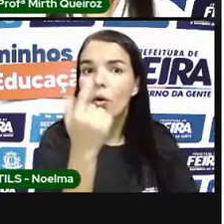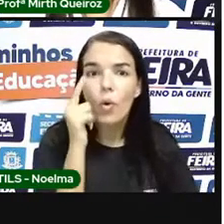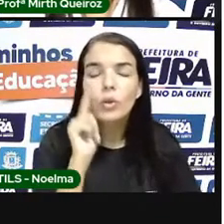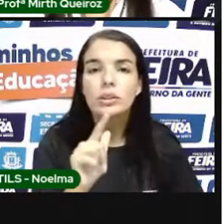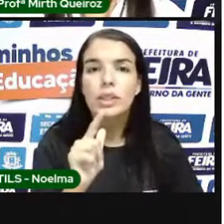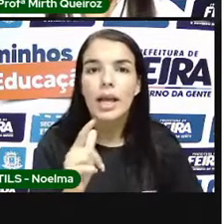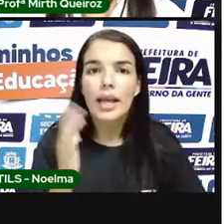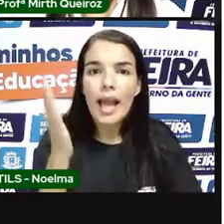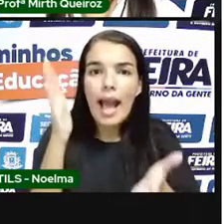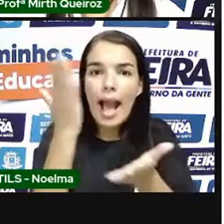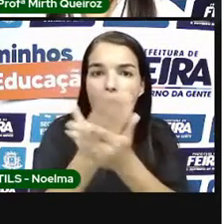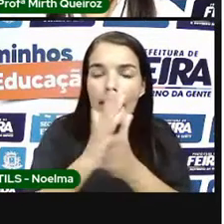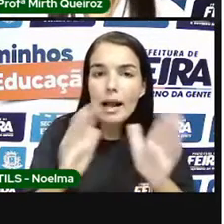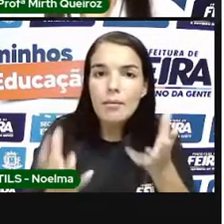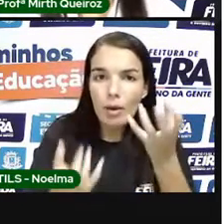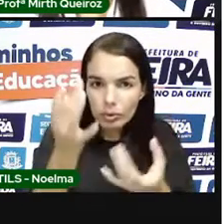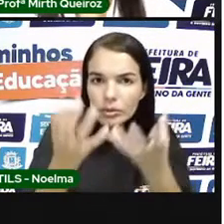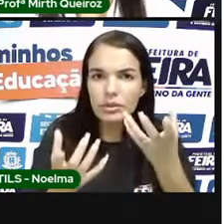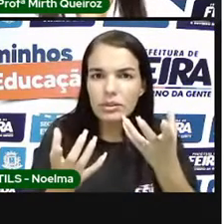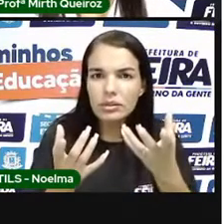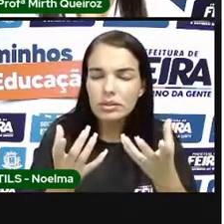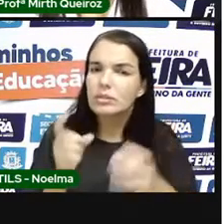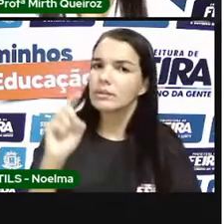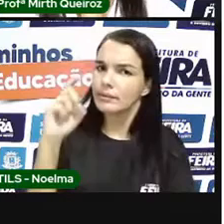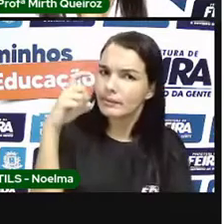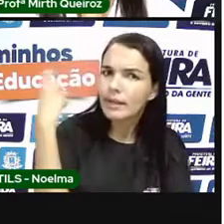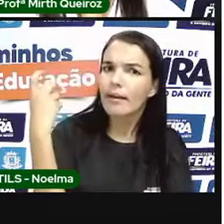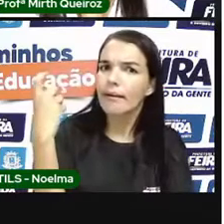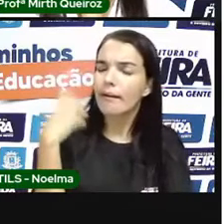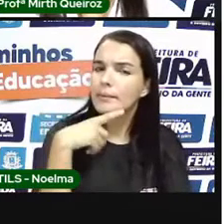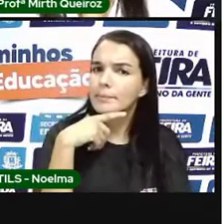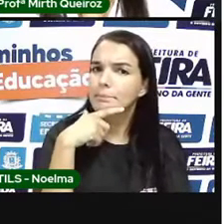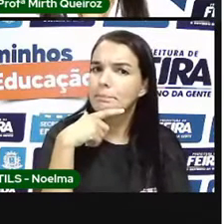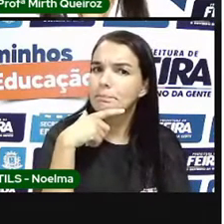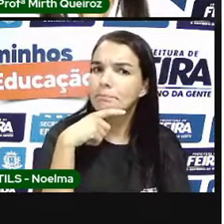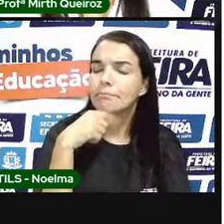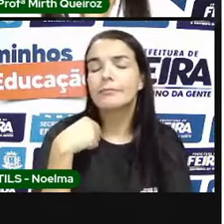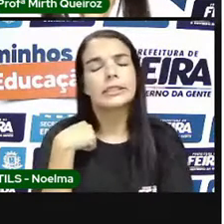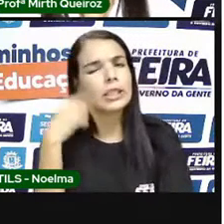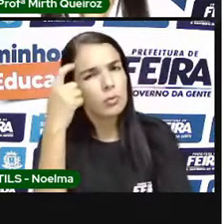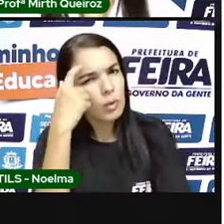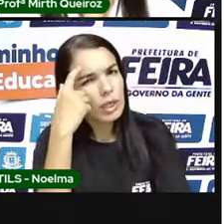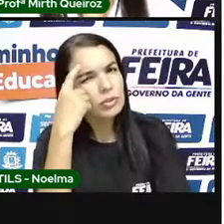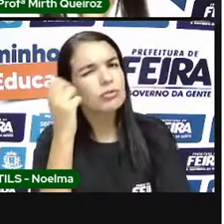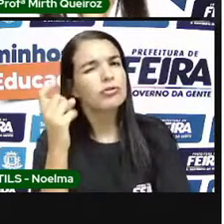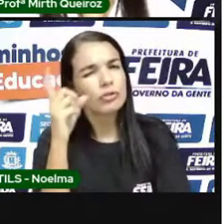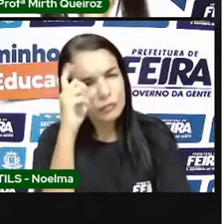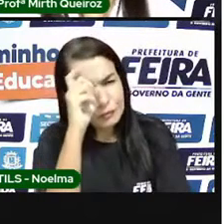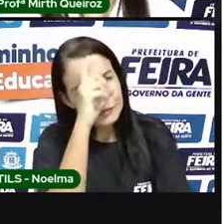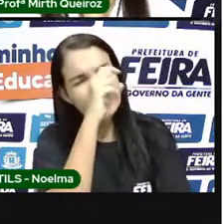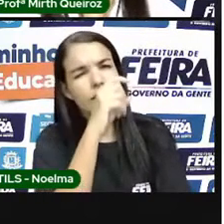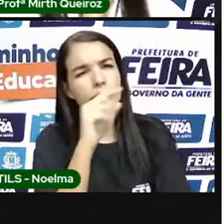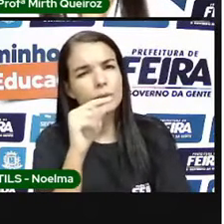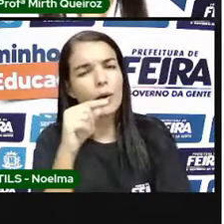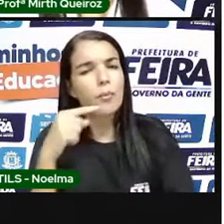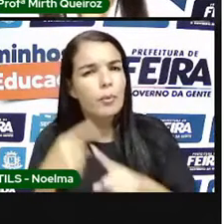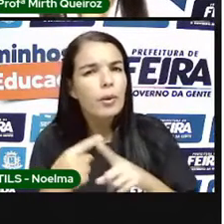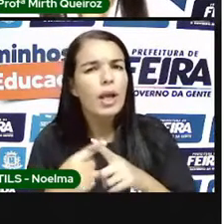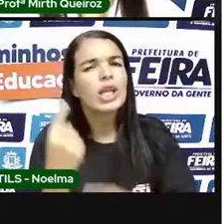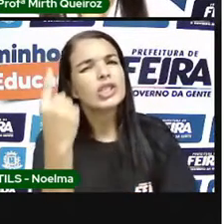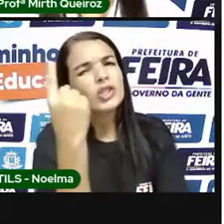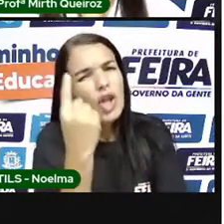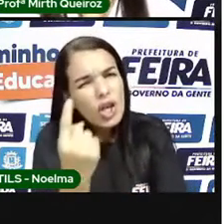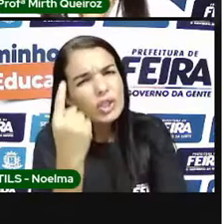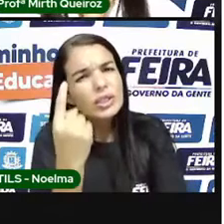Conseguiria apagar aquele incêndio? Será que ele conseguiu apagar o incêndio? Eu acho que é meio que impossível, né? Um Beija-Flor com